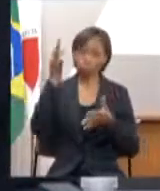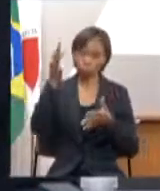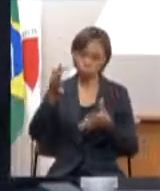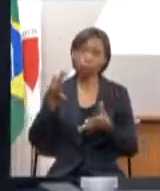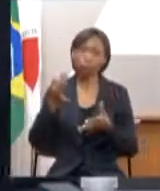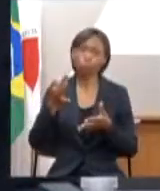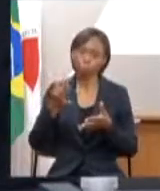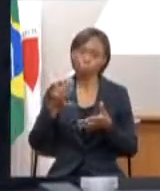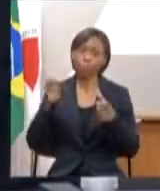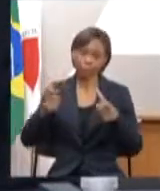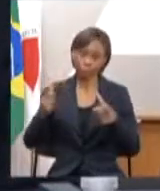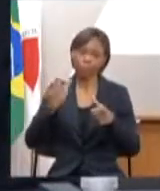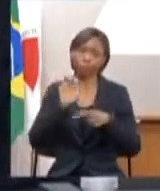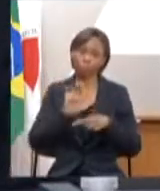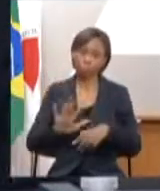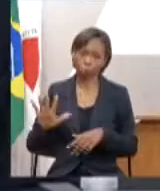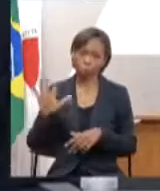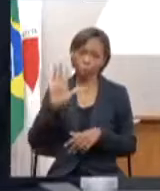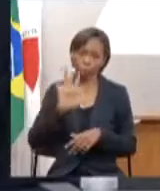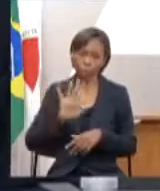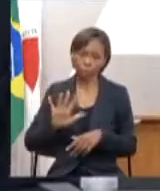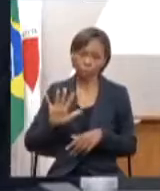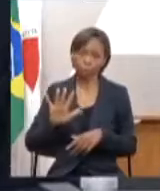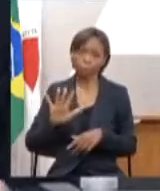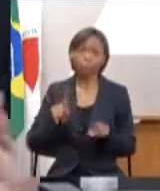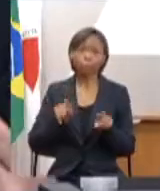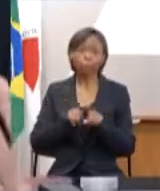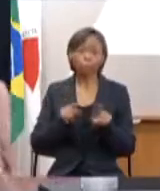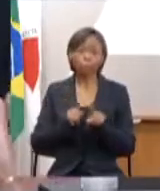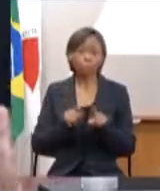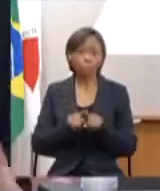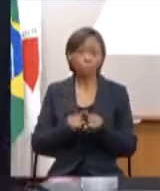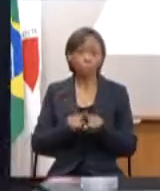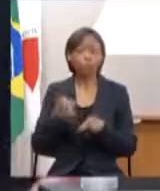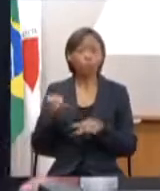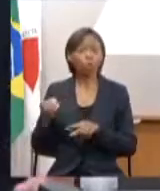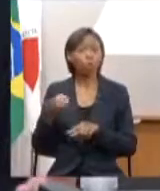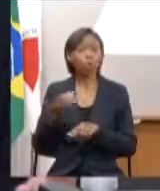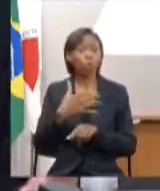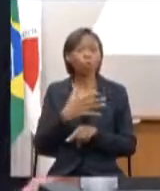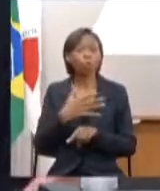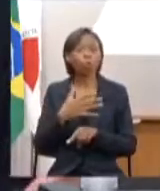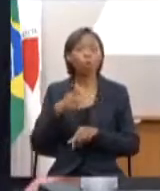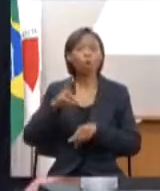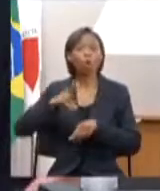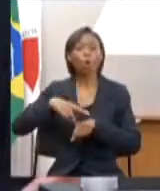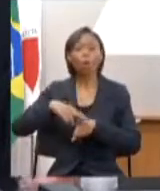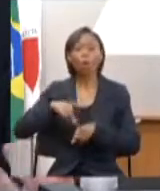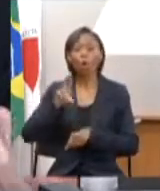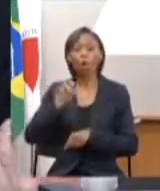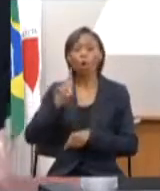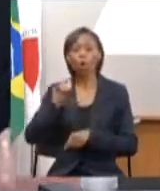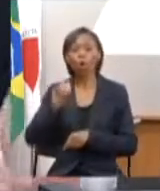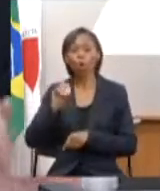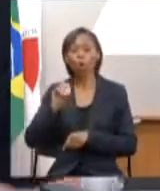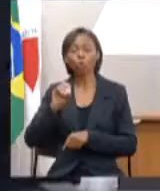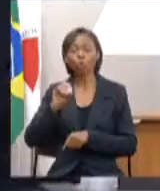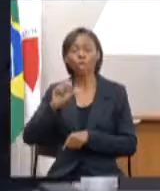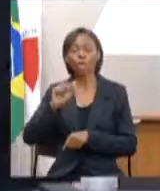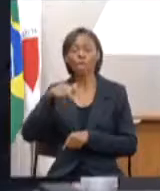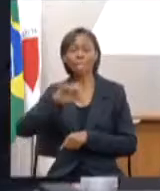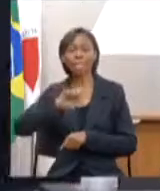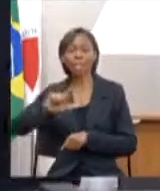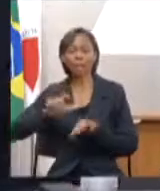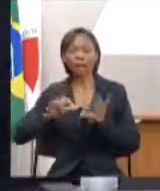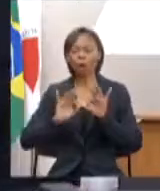como foi dito o novo rodoanel metropolitano que teria uma extensão de